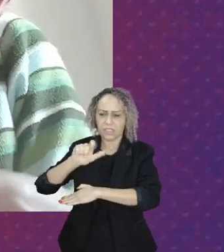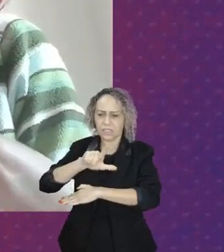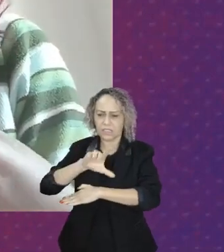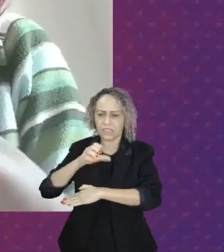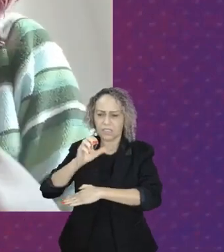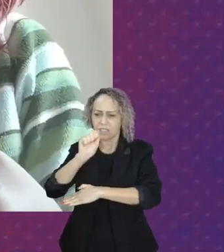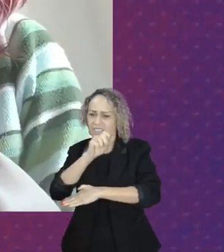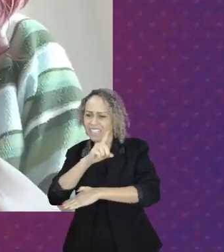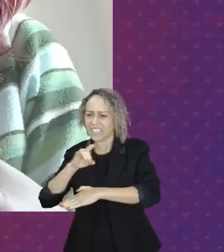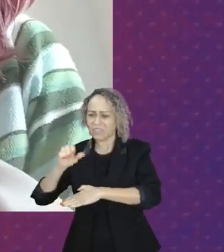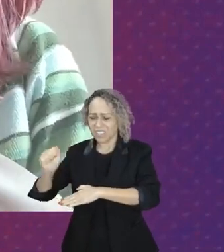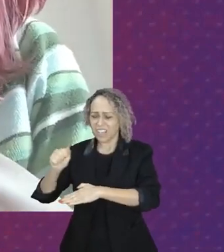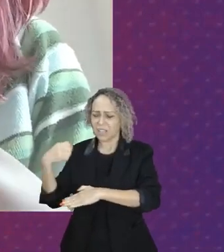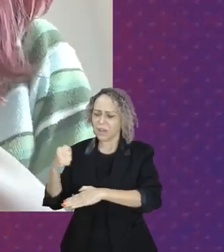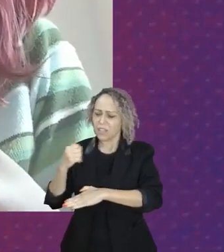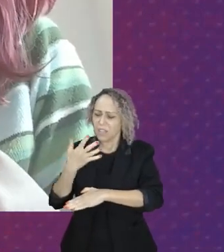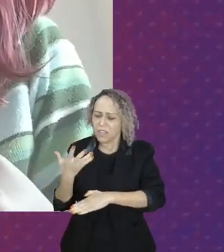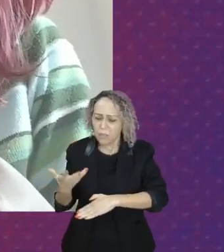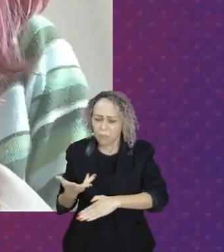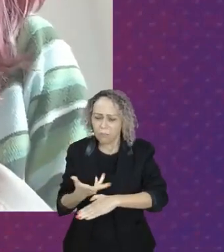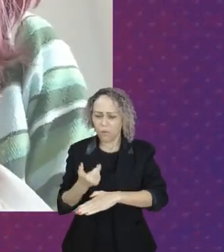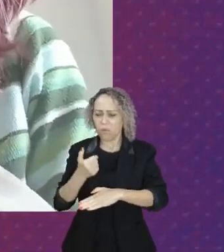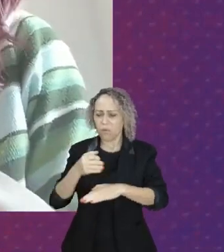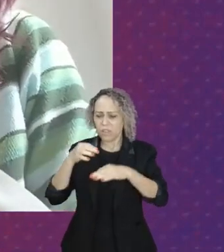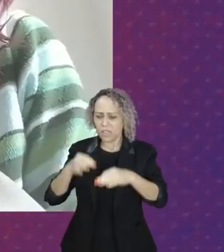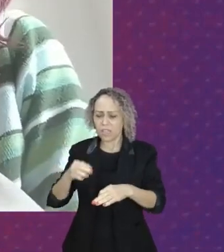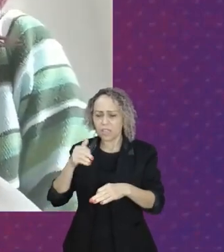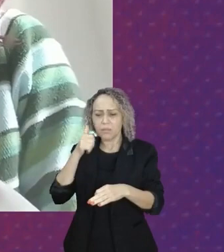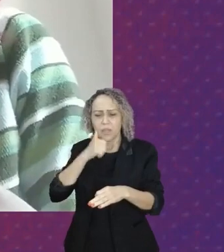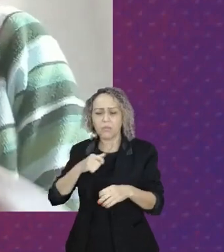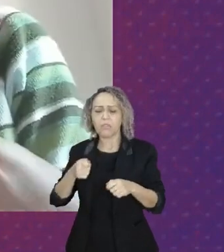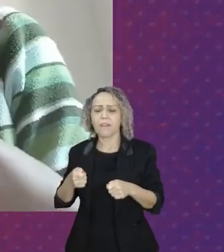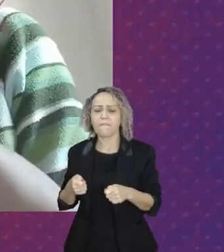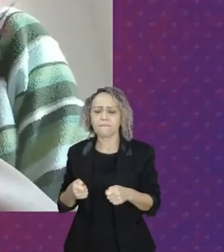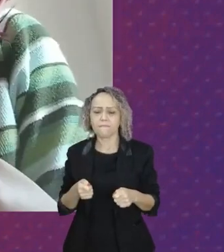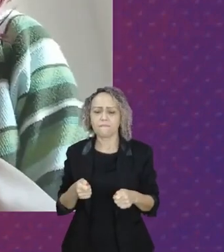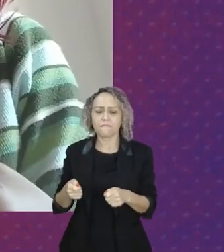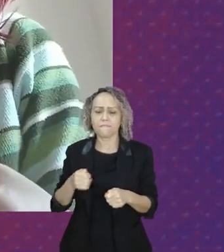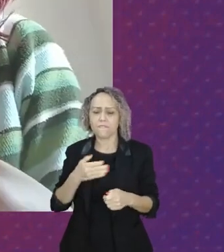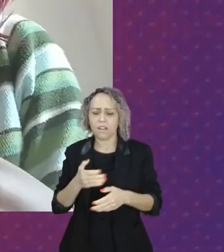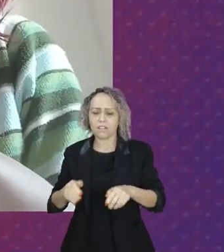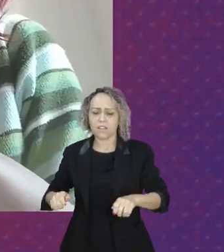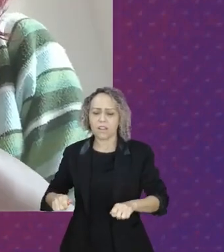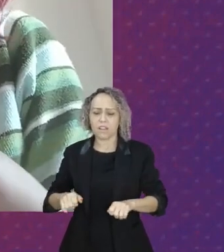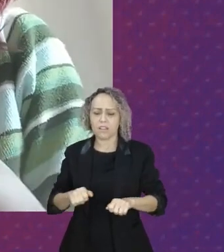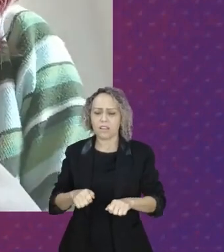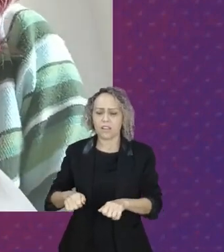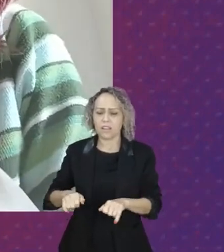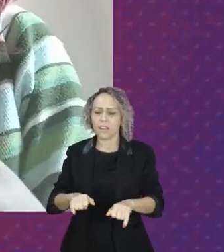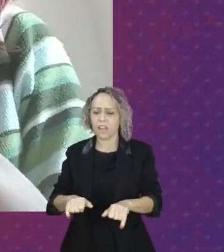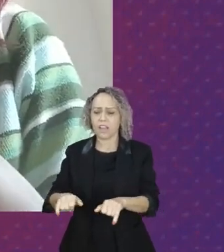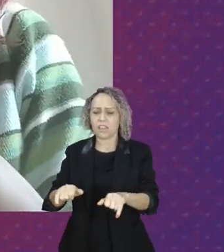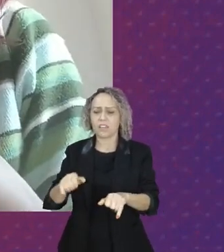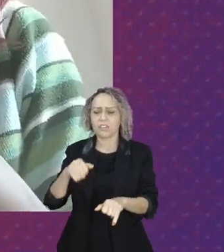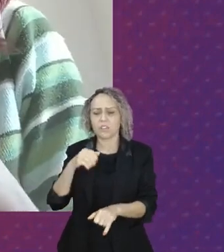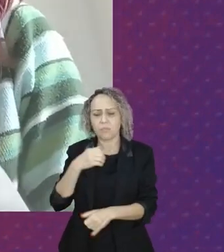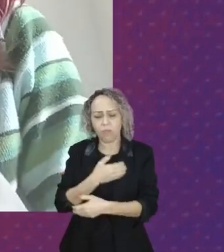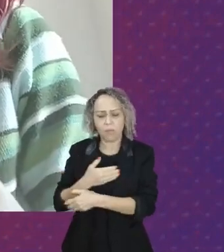sejam tranquilas para que a gente se locomova de carro. É necessário que existam ônibus